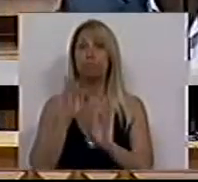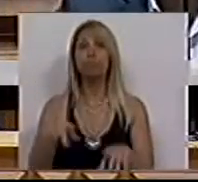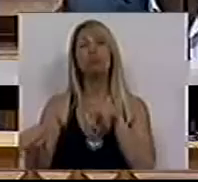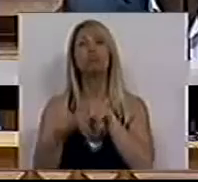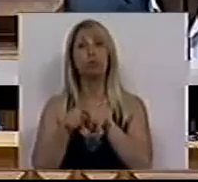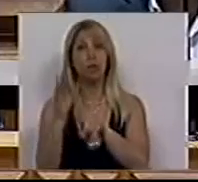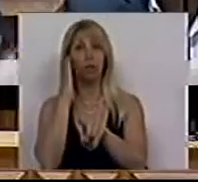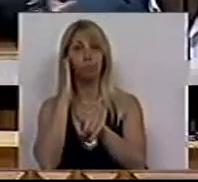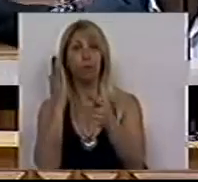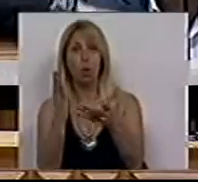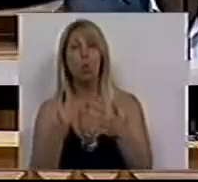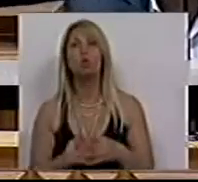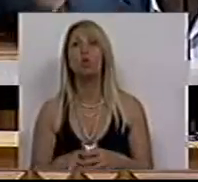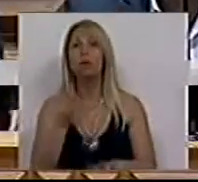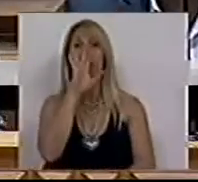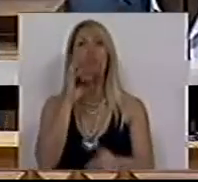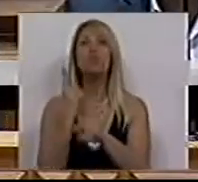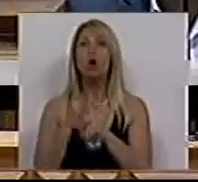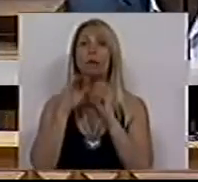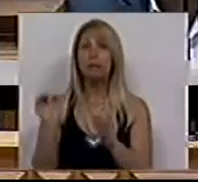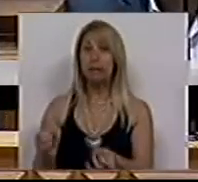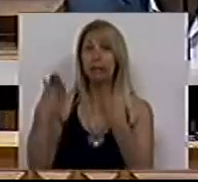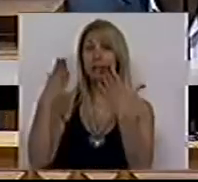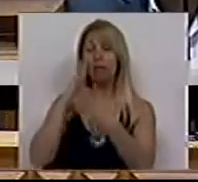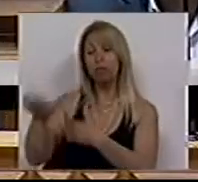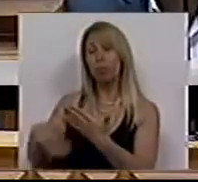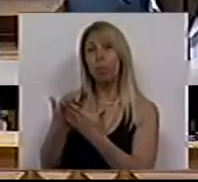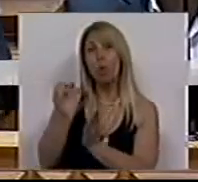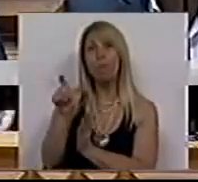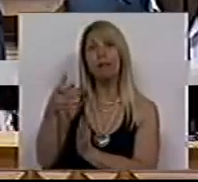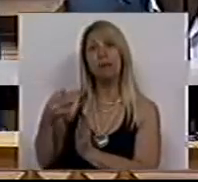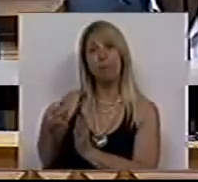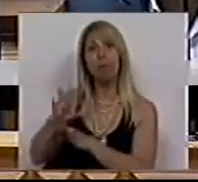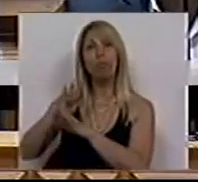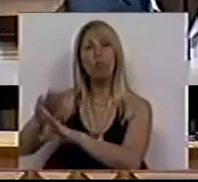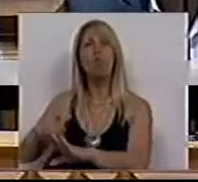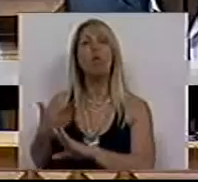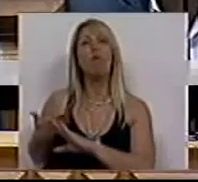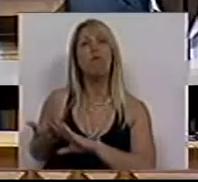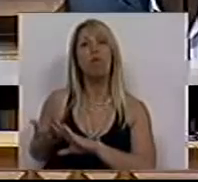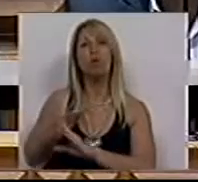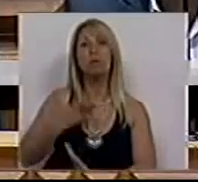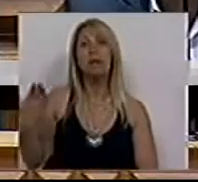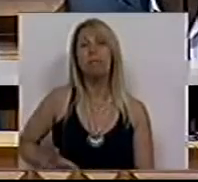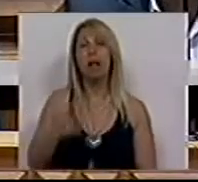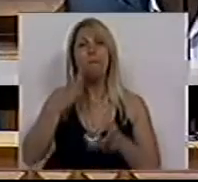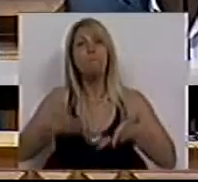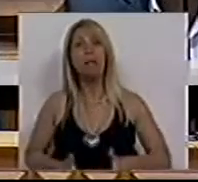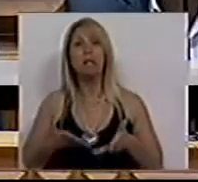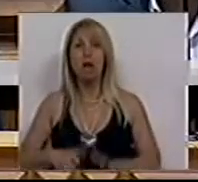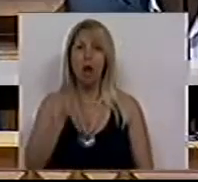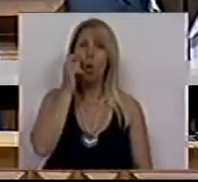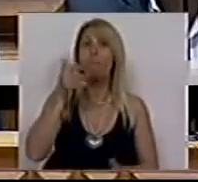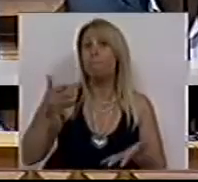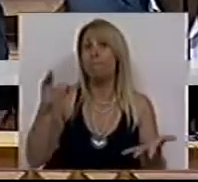em curso e ao mesmo tempo as iniciativas e as propostas do PCP quanto ao reforço dos direitos de maternidade e de